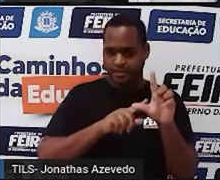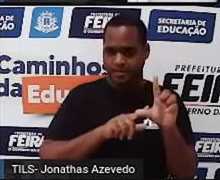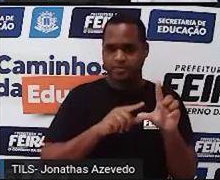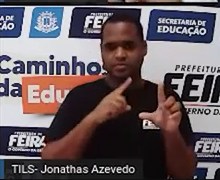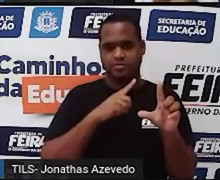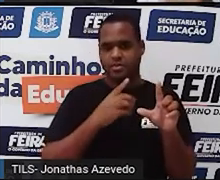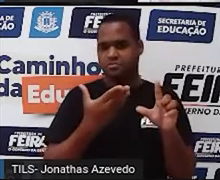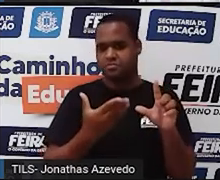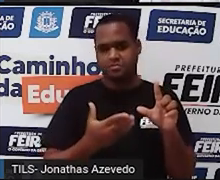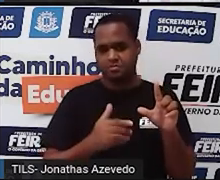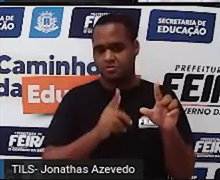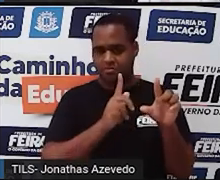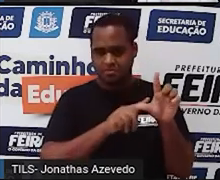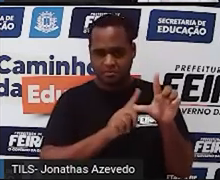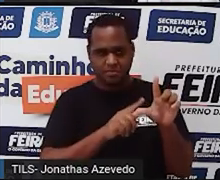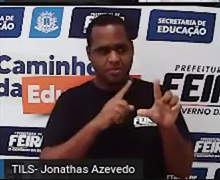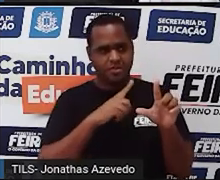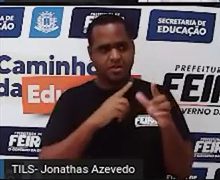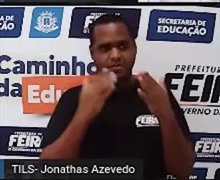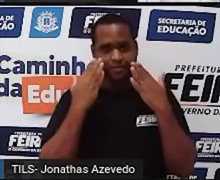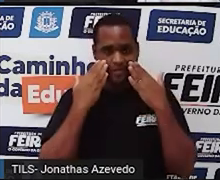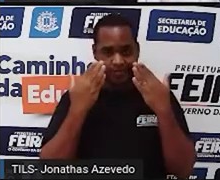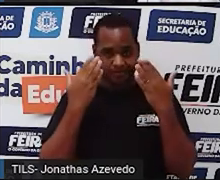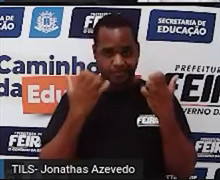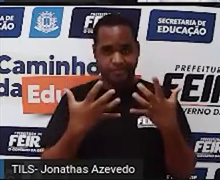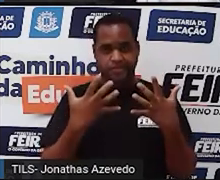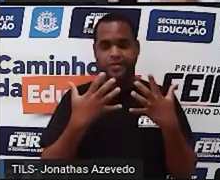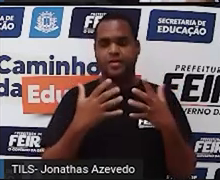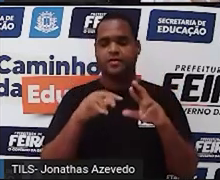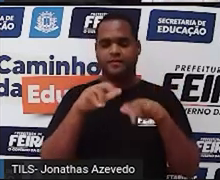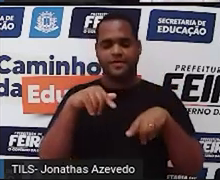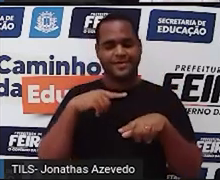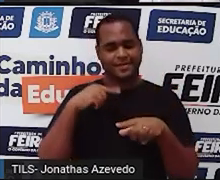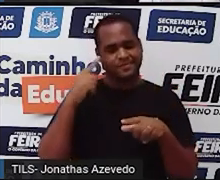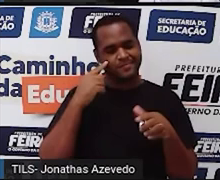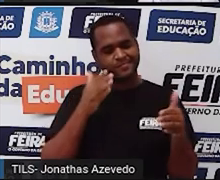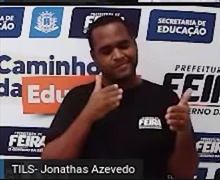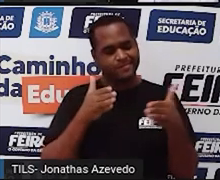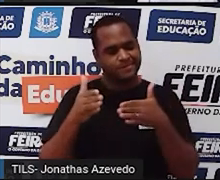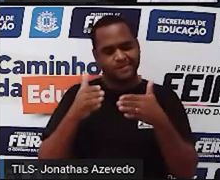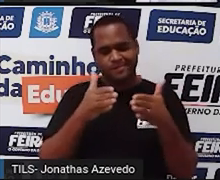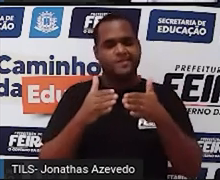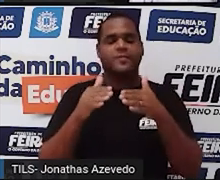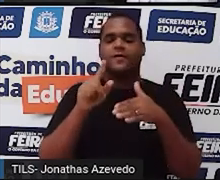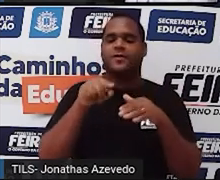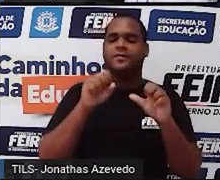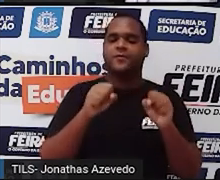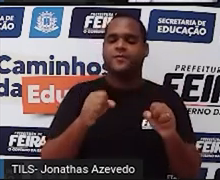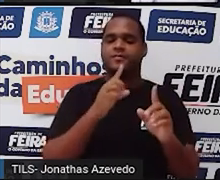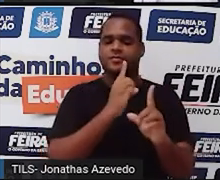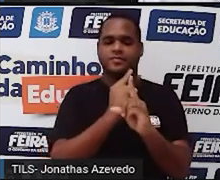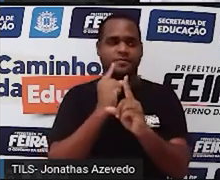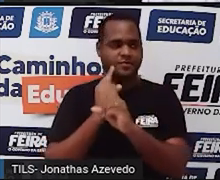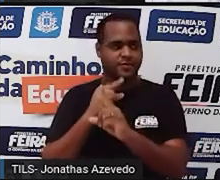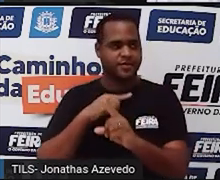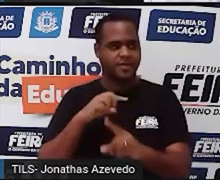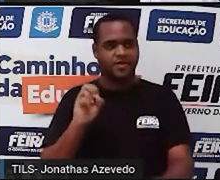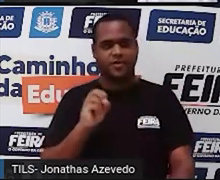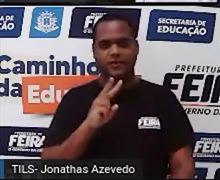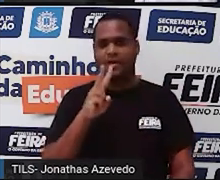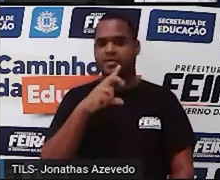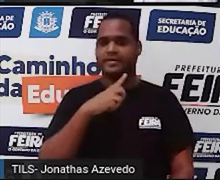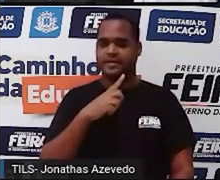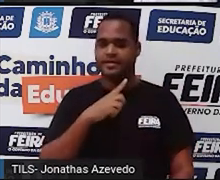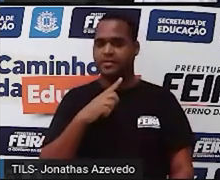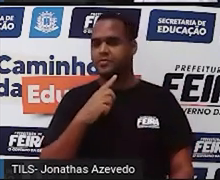e essas sentenças vão ser o caminho para a gente encontrar aquele valor que é